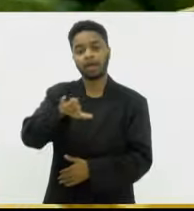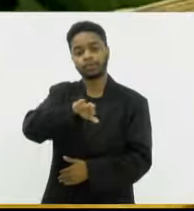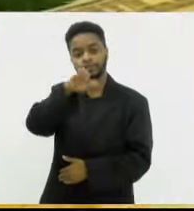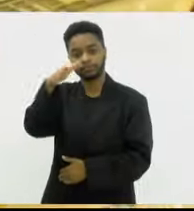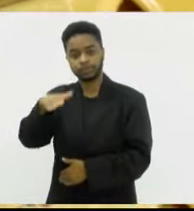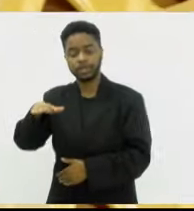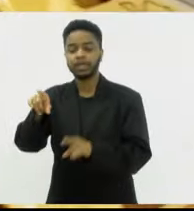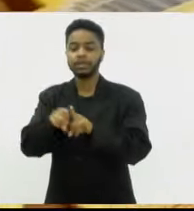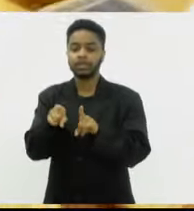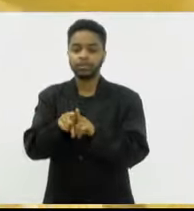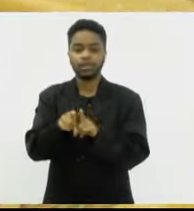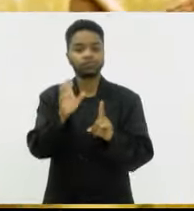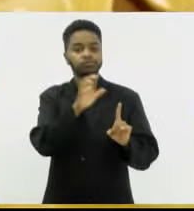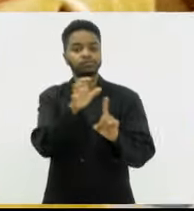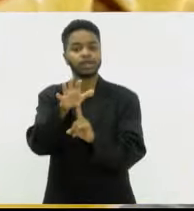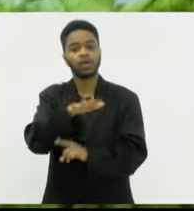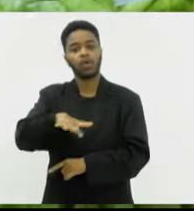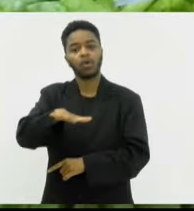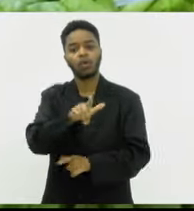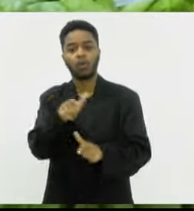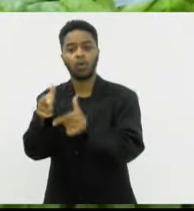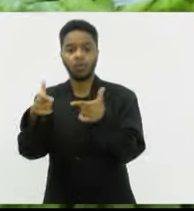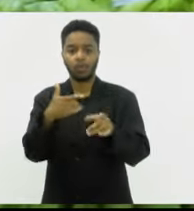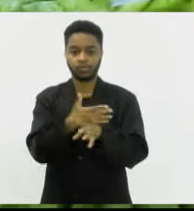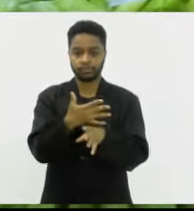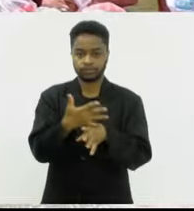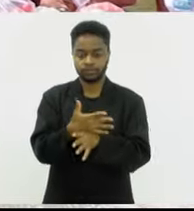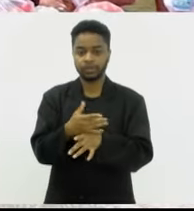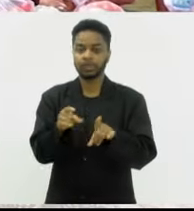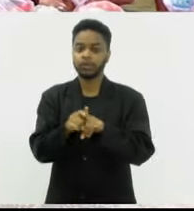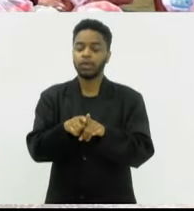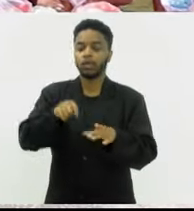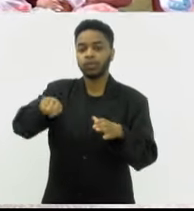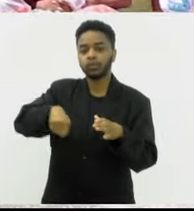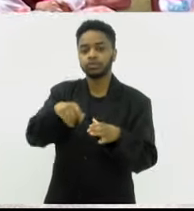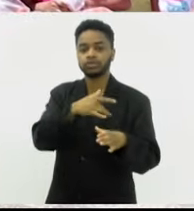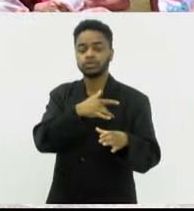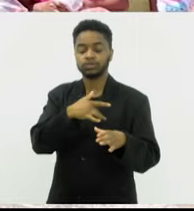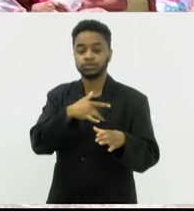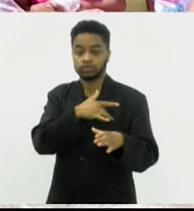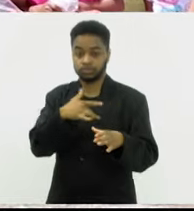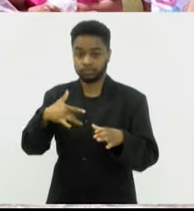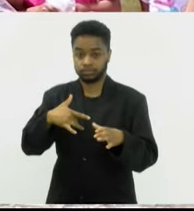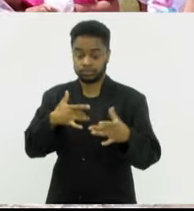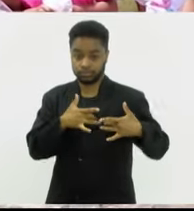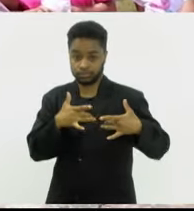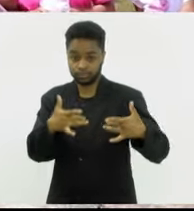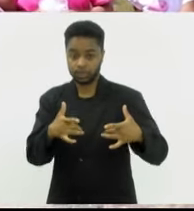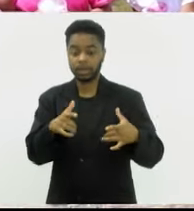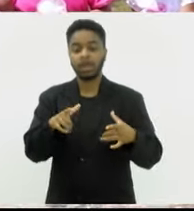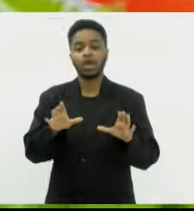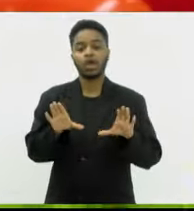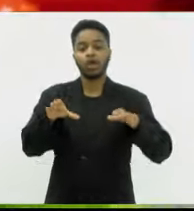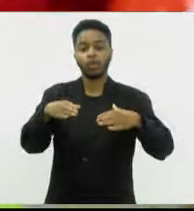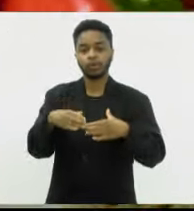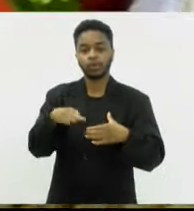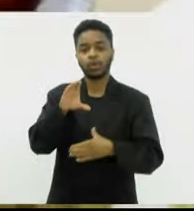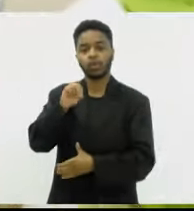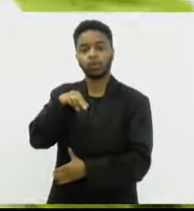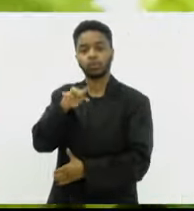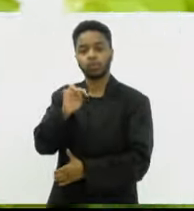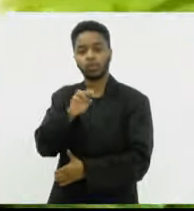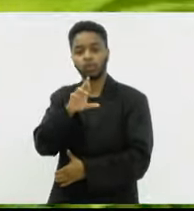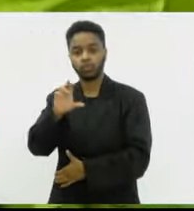mas houve impacto também em áreas urbanas. A Cozinha Solidária, na Escola Municipal Leonardo Boff, na Comunidade do Contorno, dará